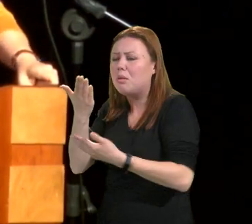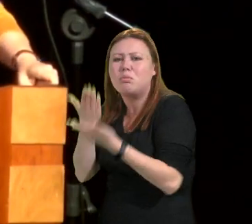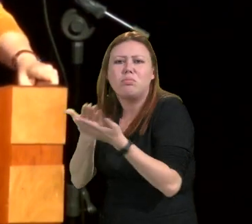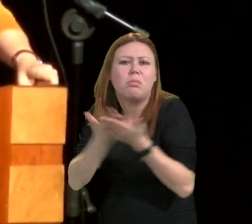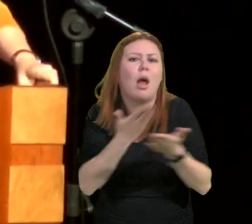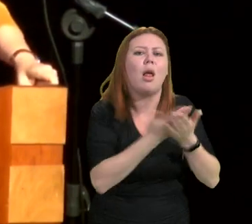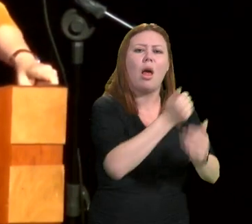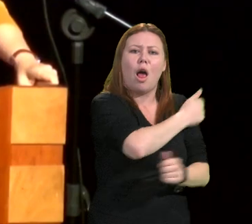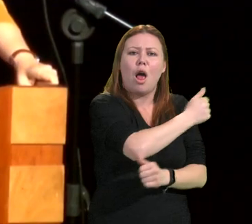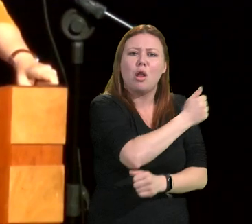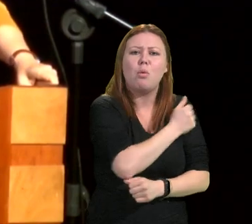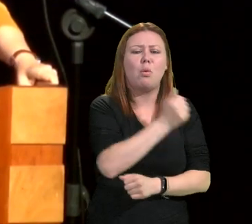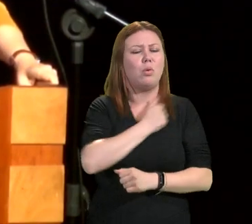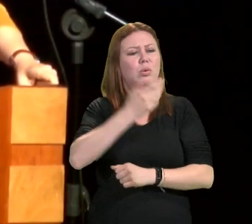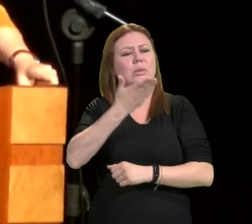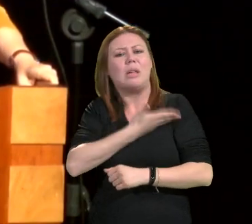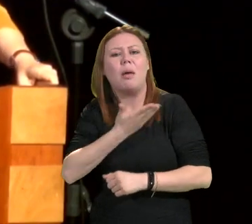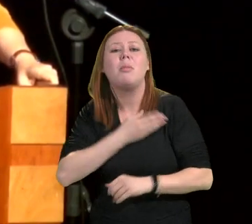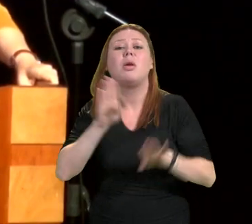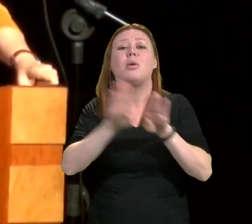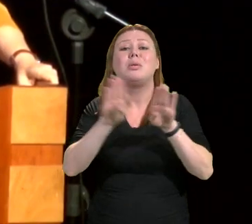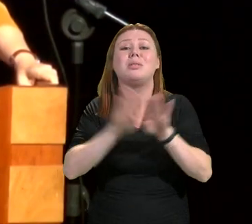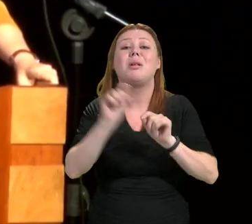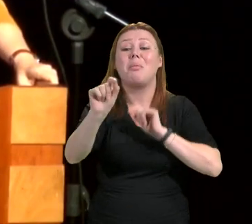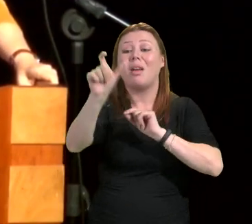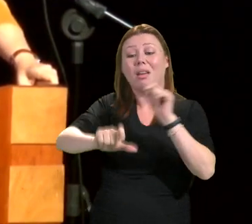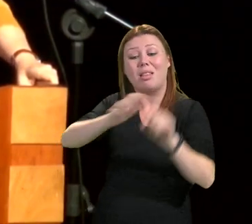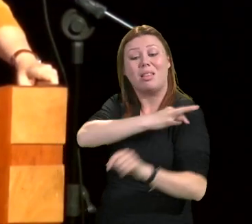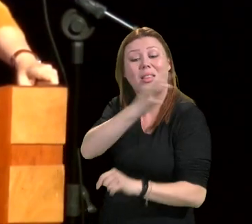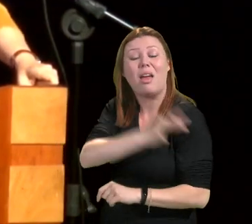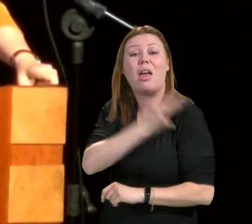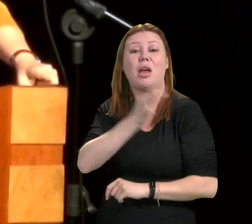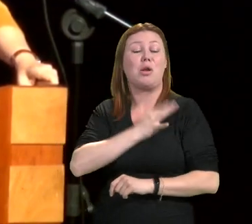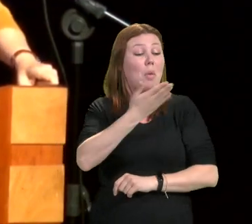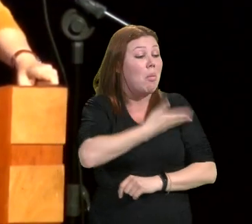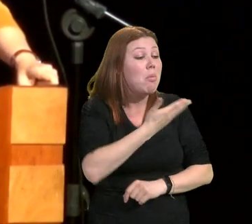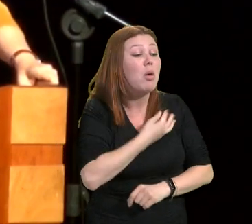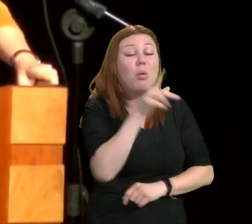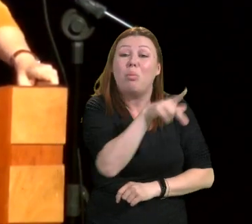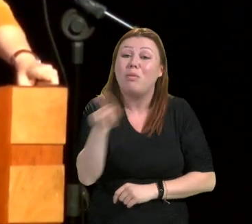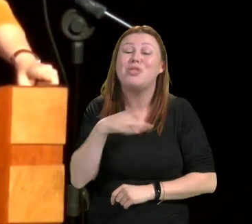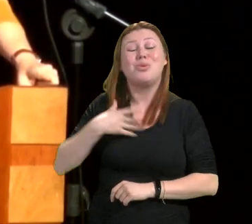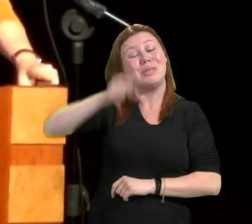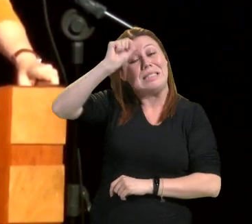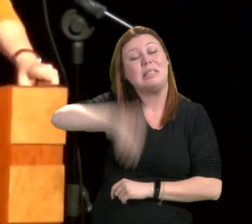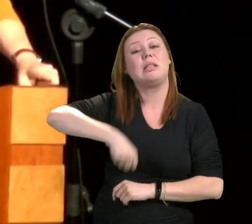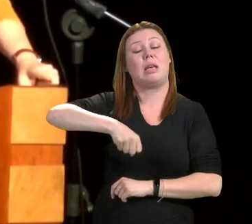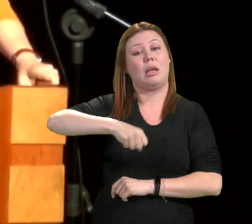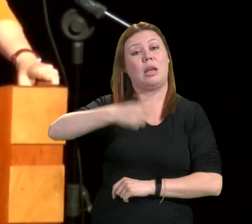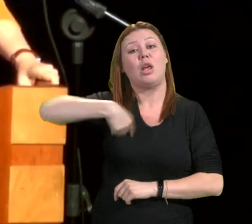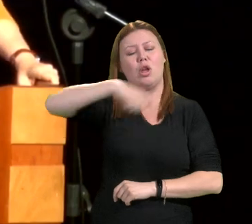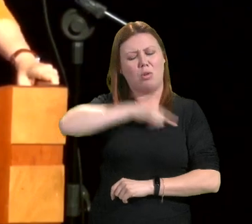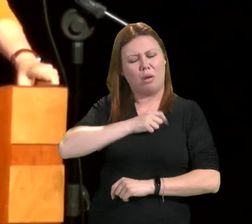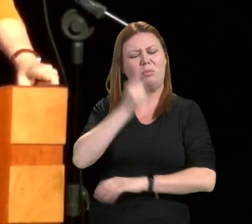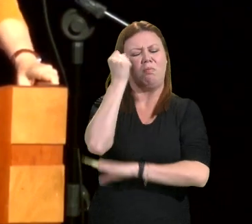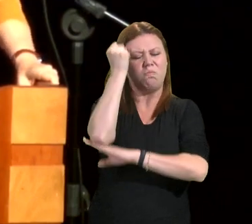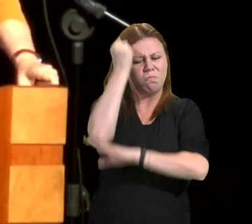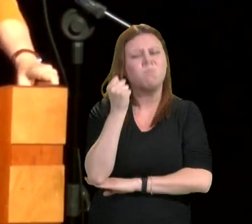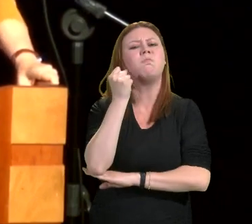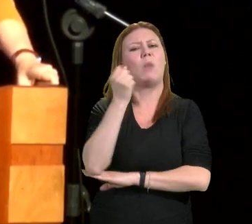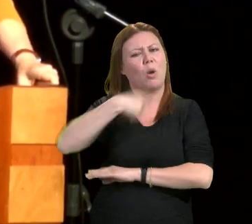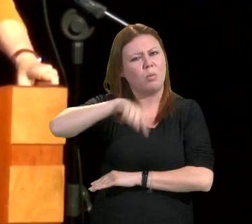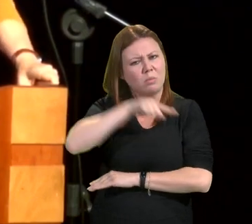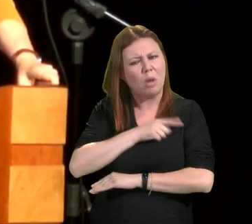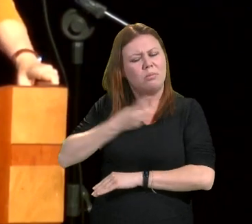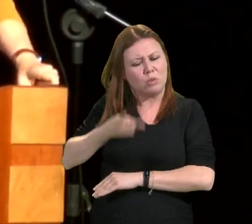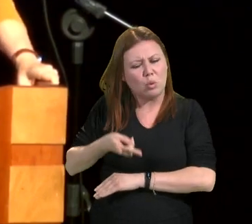servidores técnicos, colegas professores. Sim, mantemos a nossa resistência. Nós